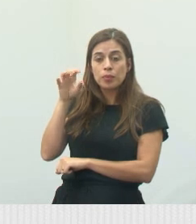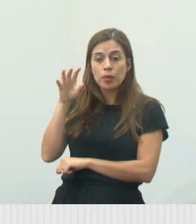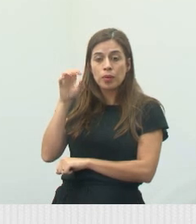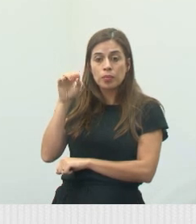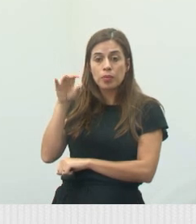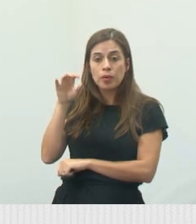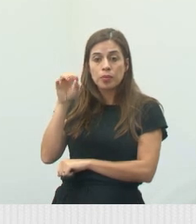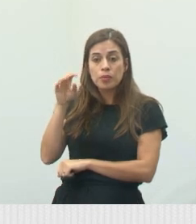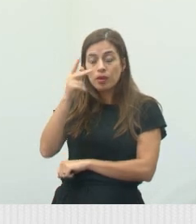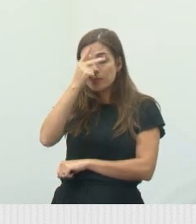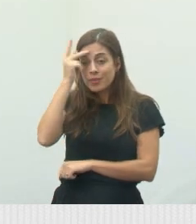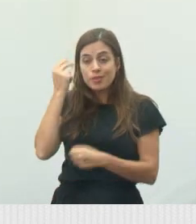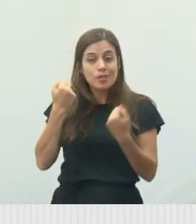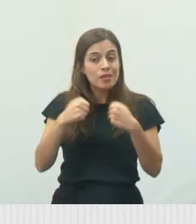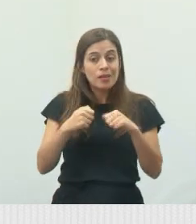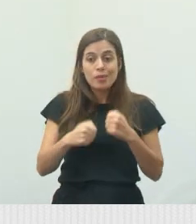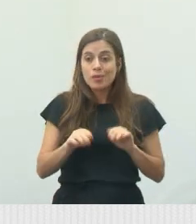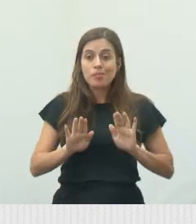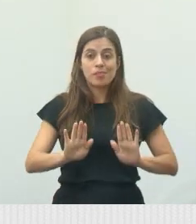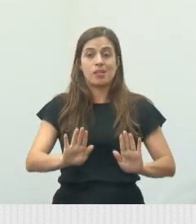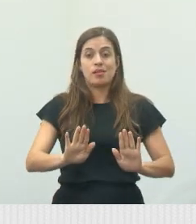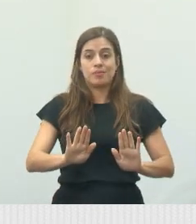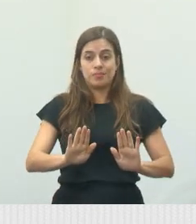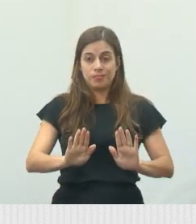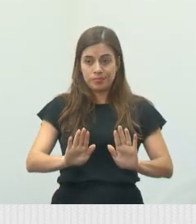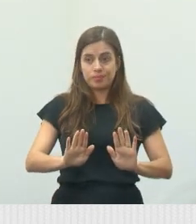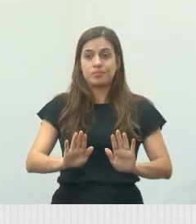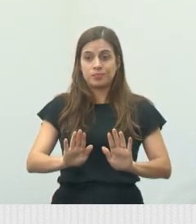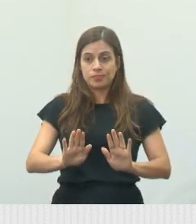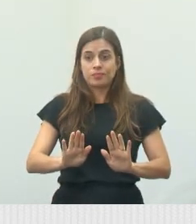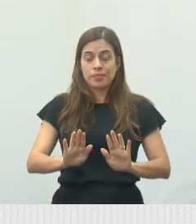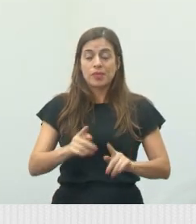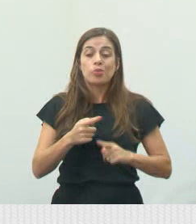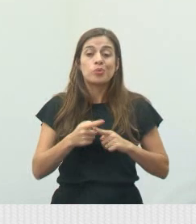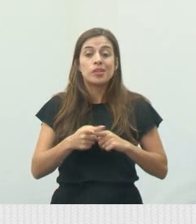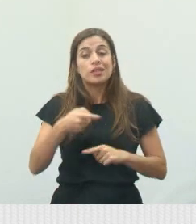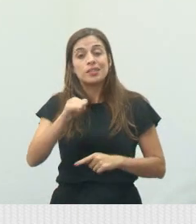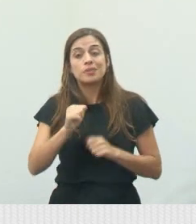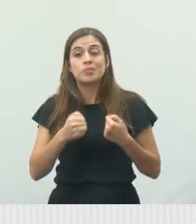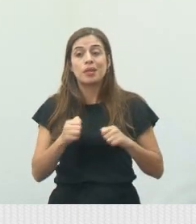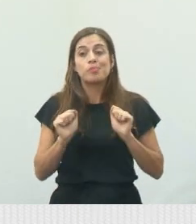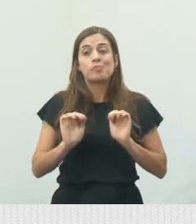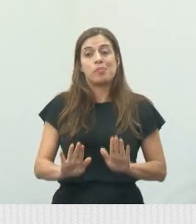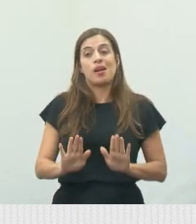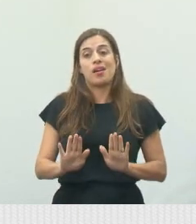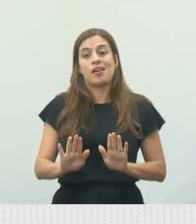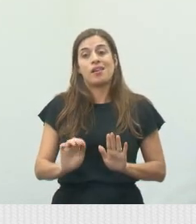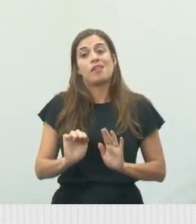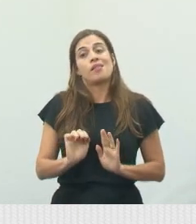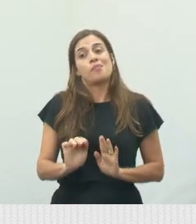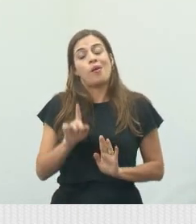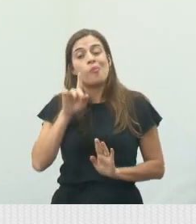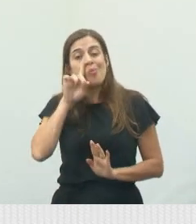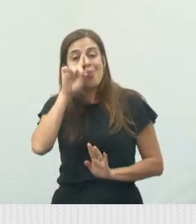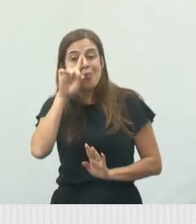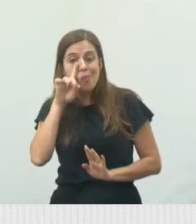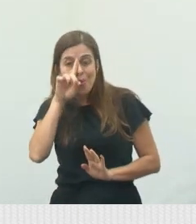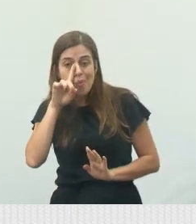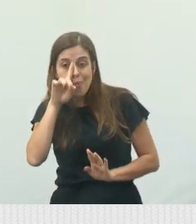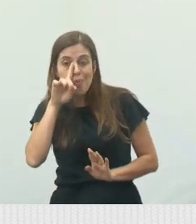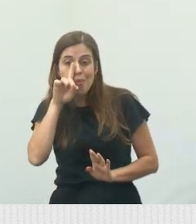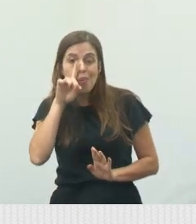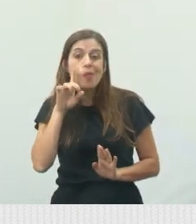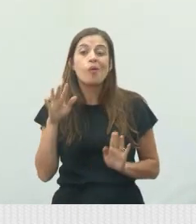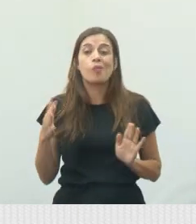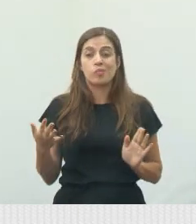para as pessoas não precisarem parar. Por quê? Se precisar parar, podem estar vulneráveis,